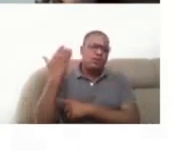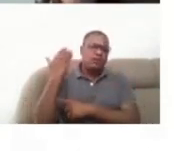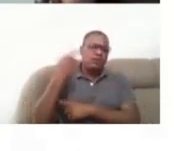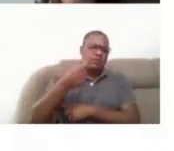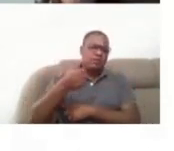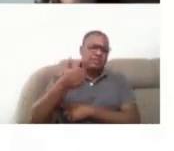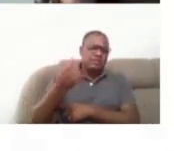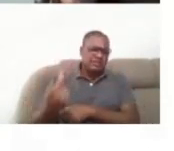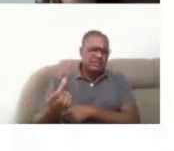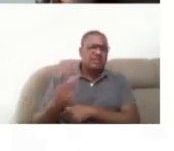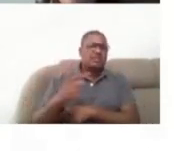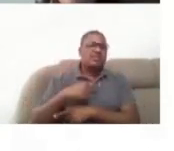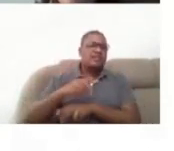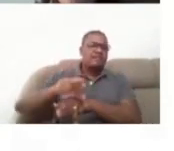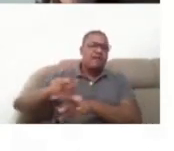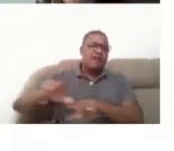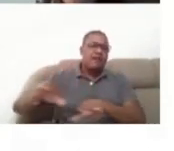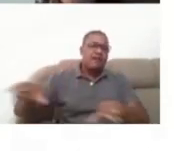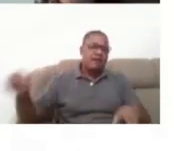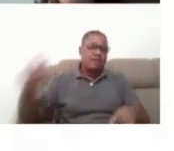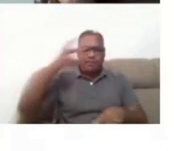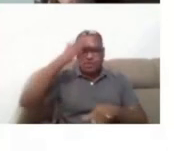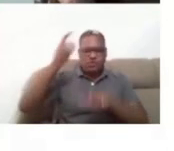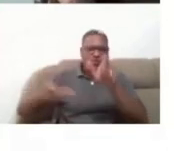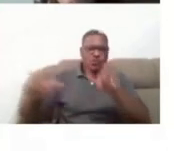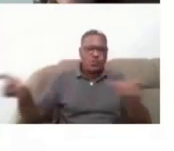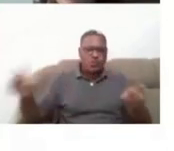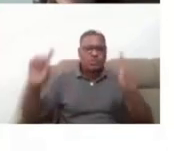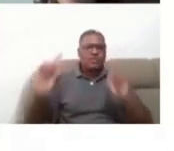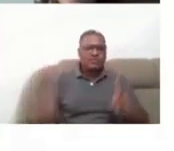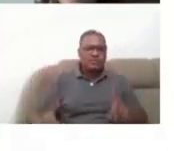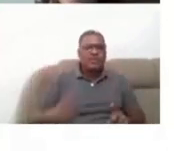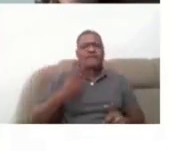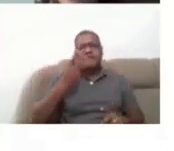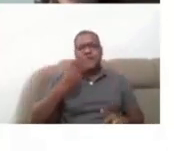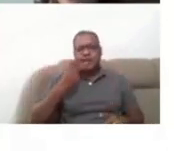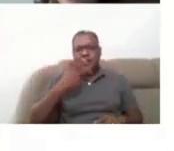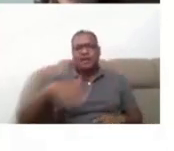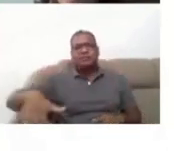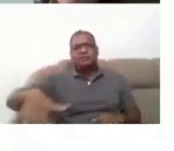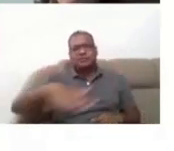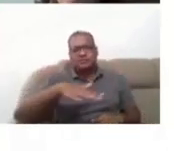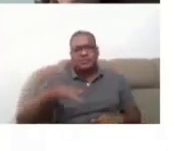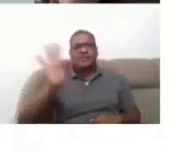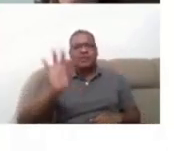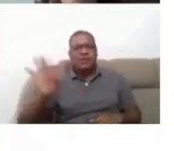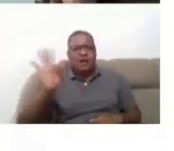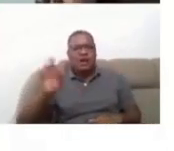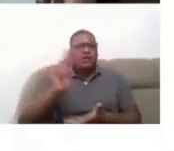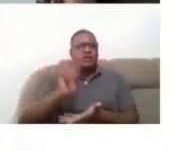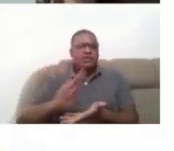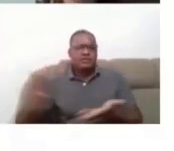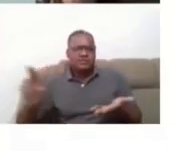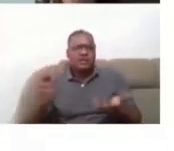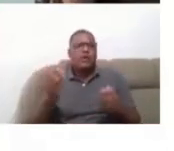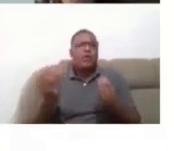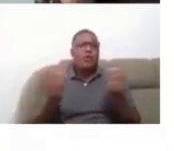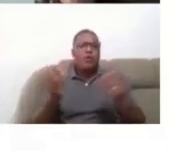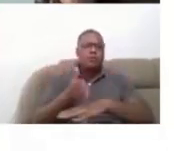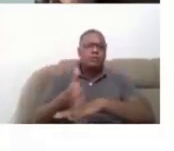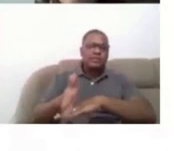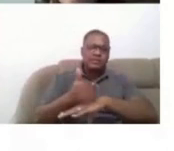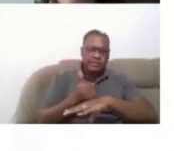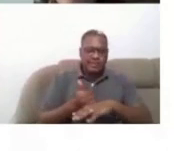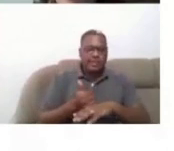né? Com deficiência falam sobre a acessibilidade na instituição de ensino superior, tá? Então, eu trago as